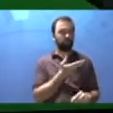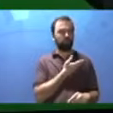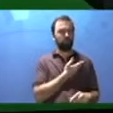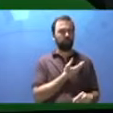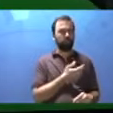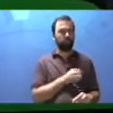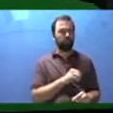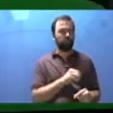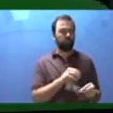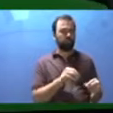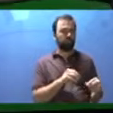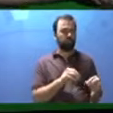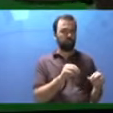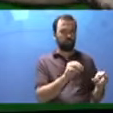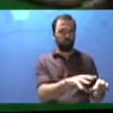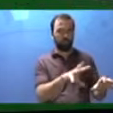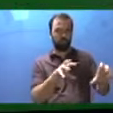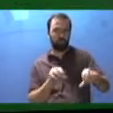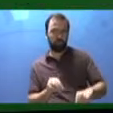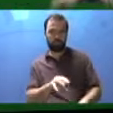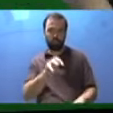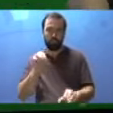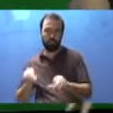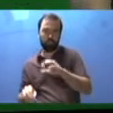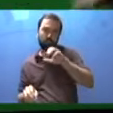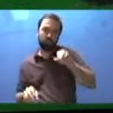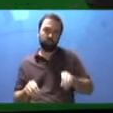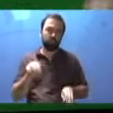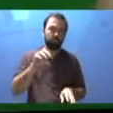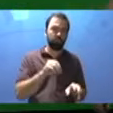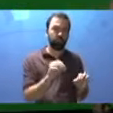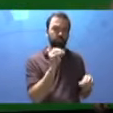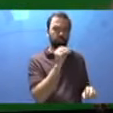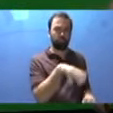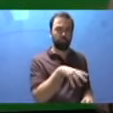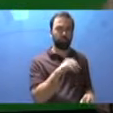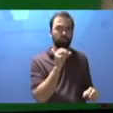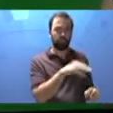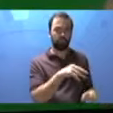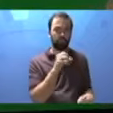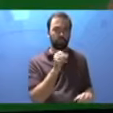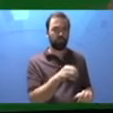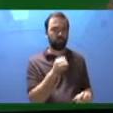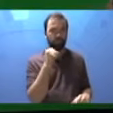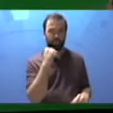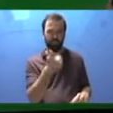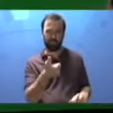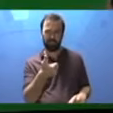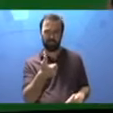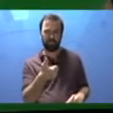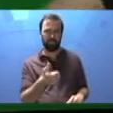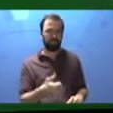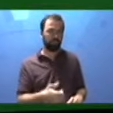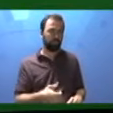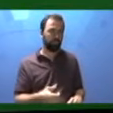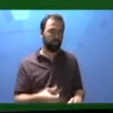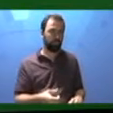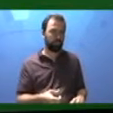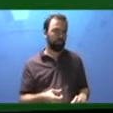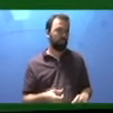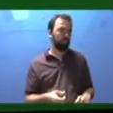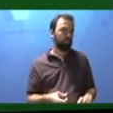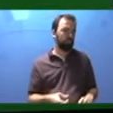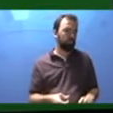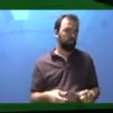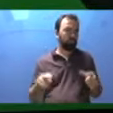a catar o lixo que tá no chão. Recolheram tudo, puseram no lixo. Bom, não é? Por que